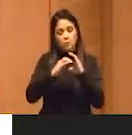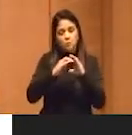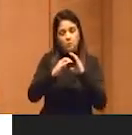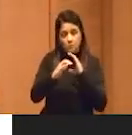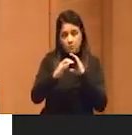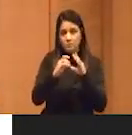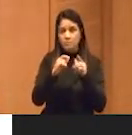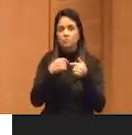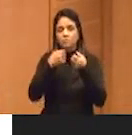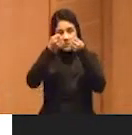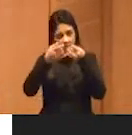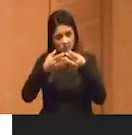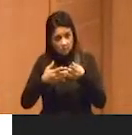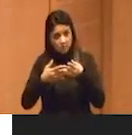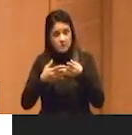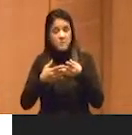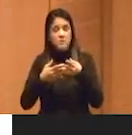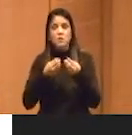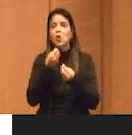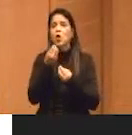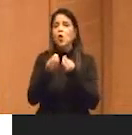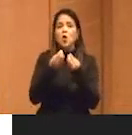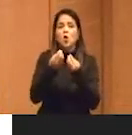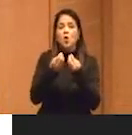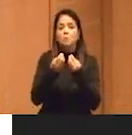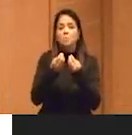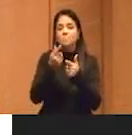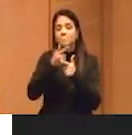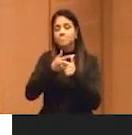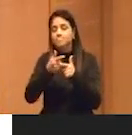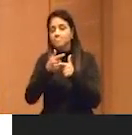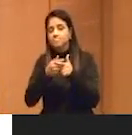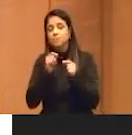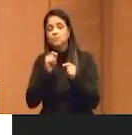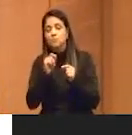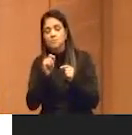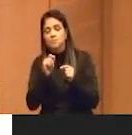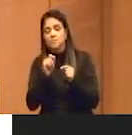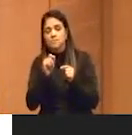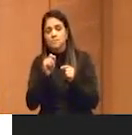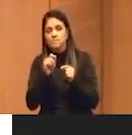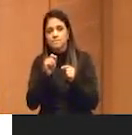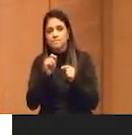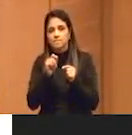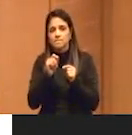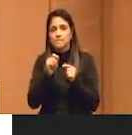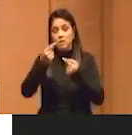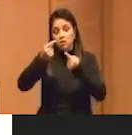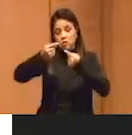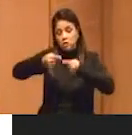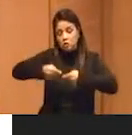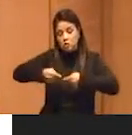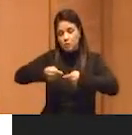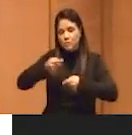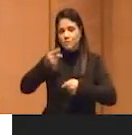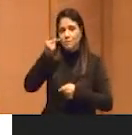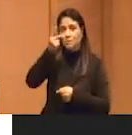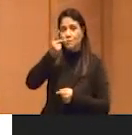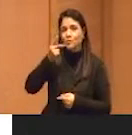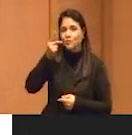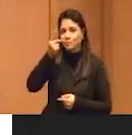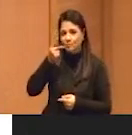então o que que está em jogo aí? Uma imensa disputa política,